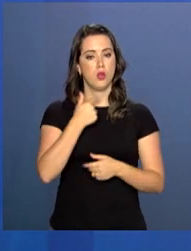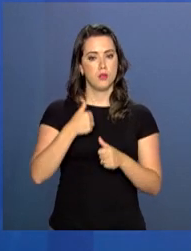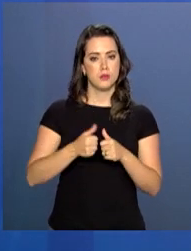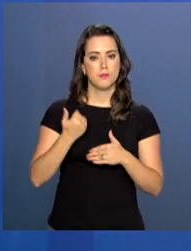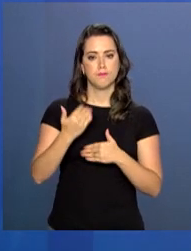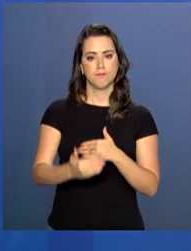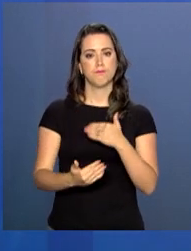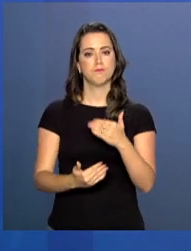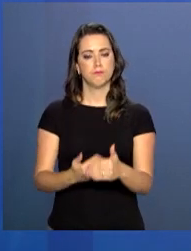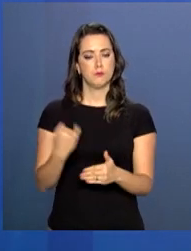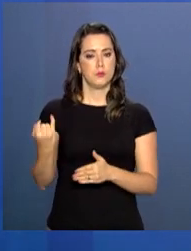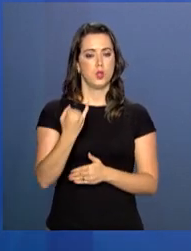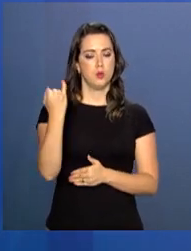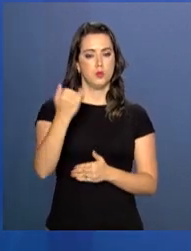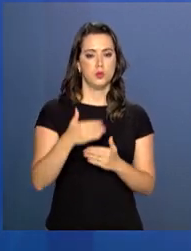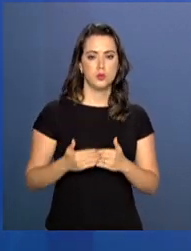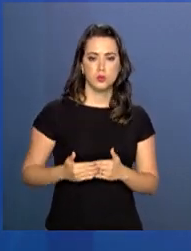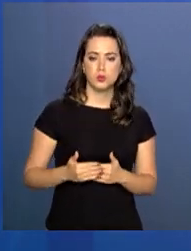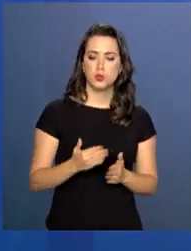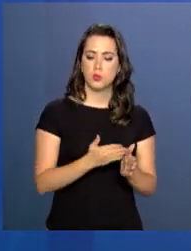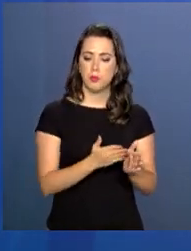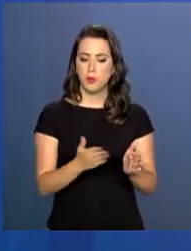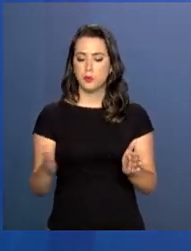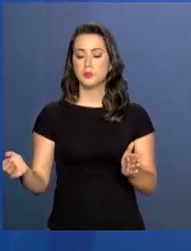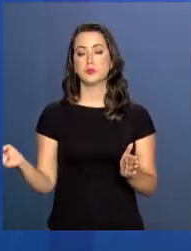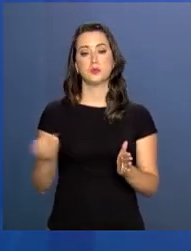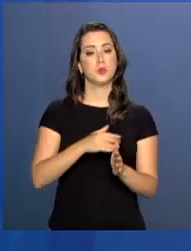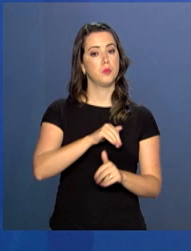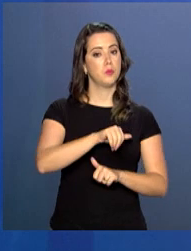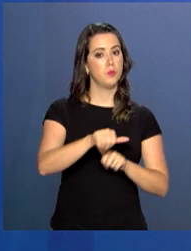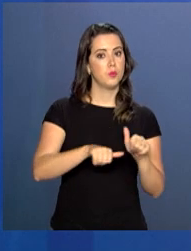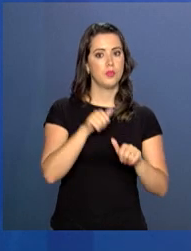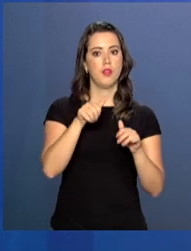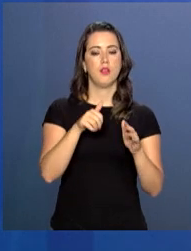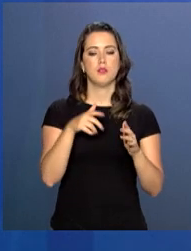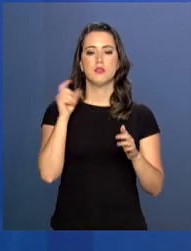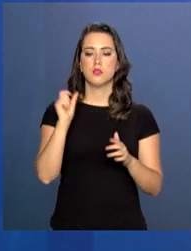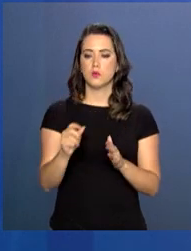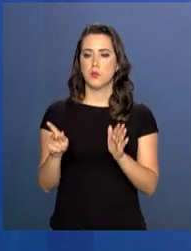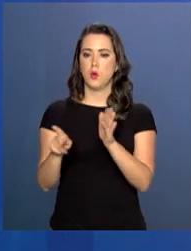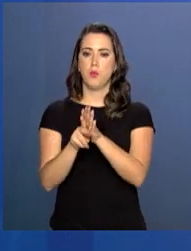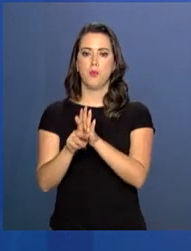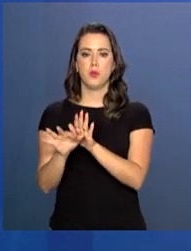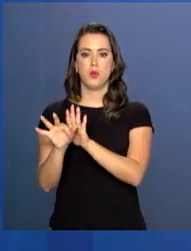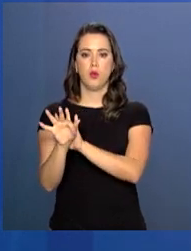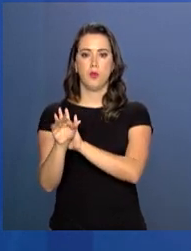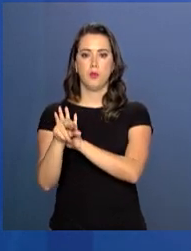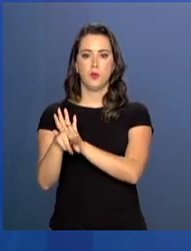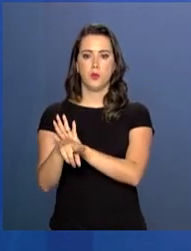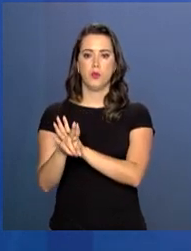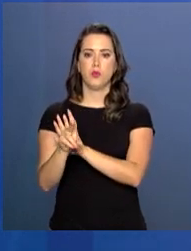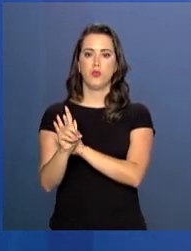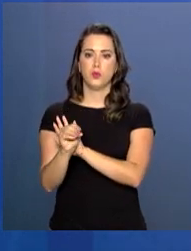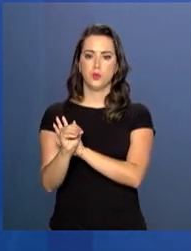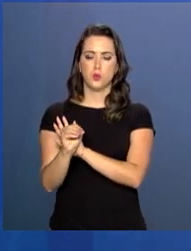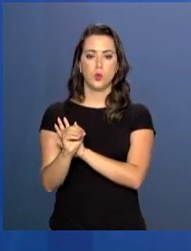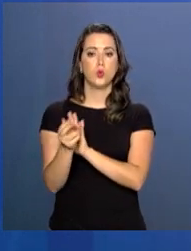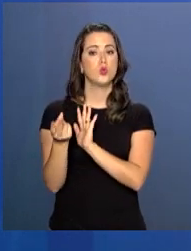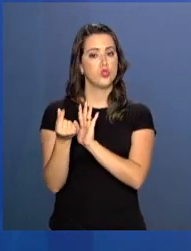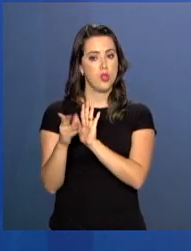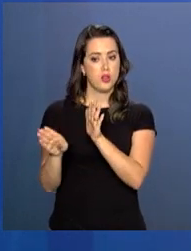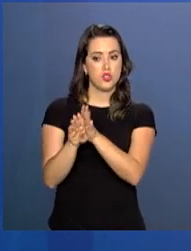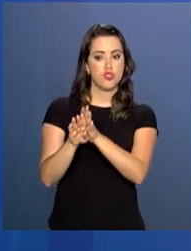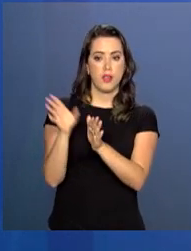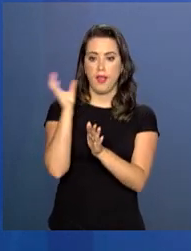importantíssimo para a modernização do próprio fundo, para que o dinheiro chegue com mais agilidade